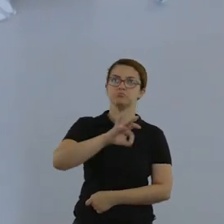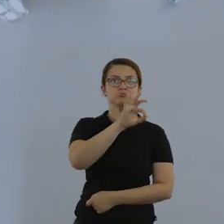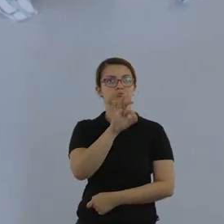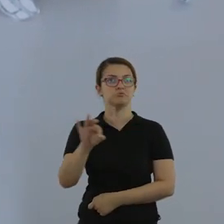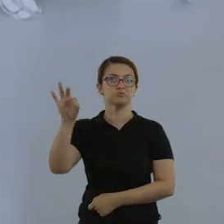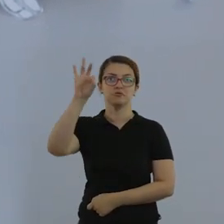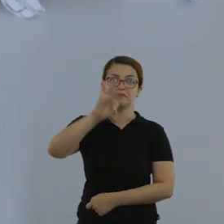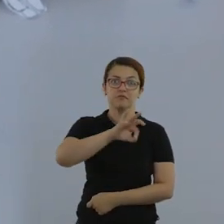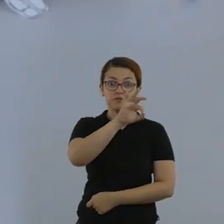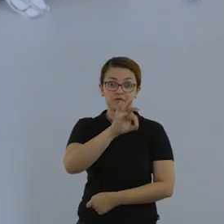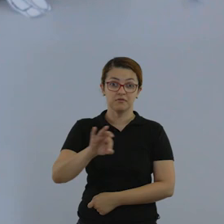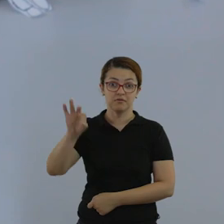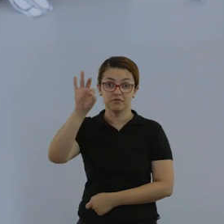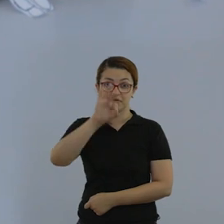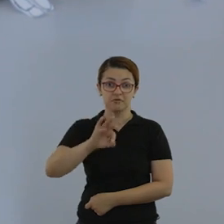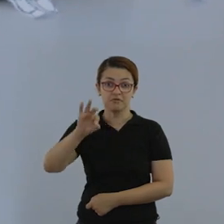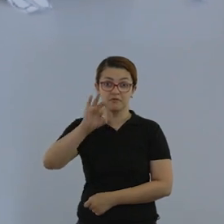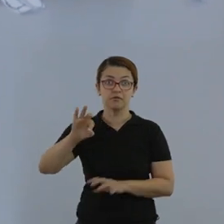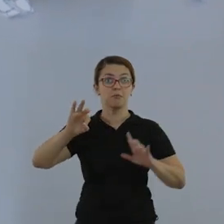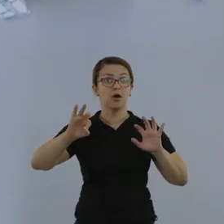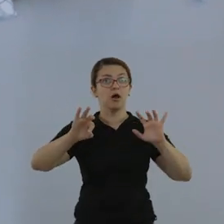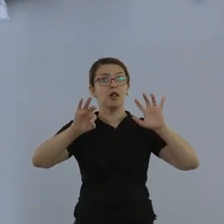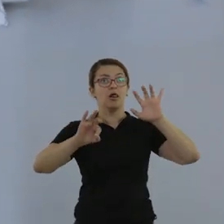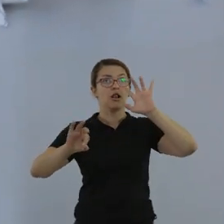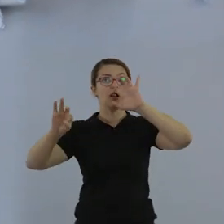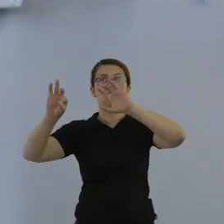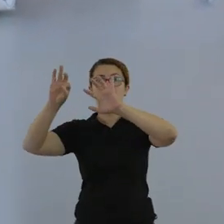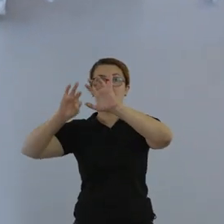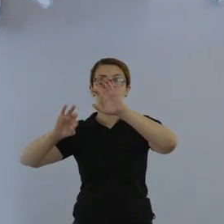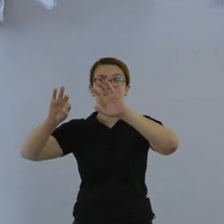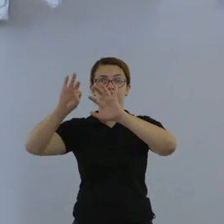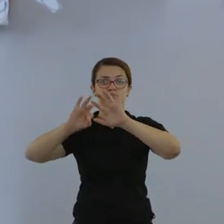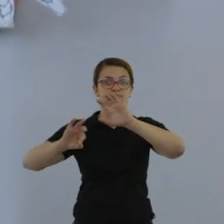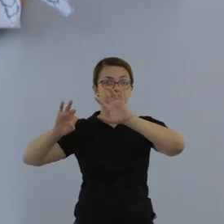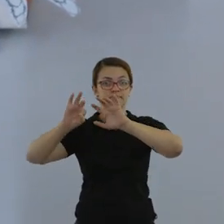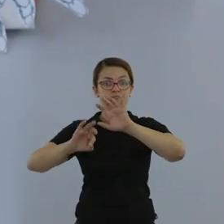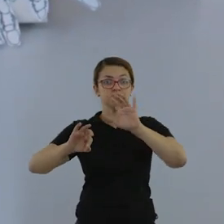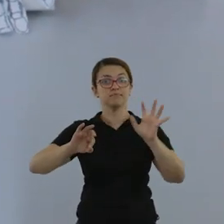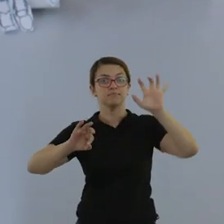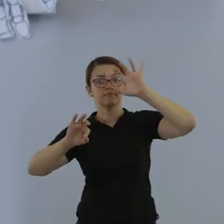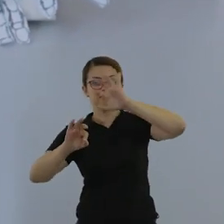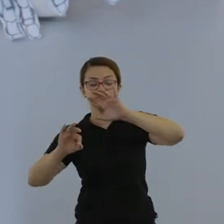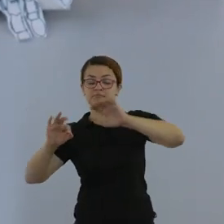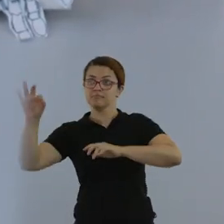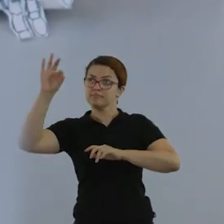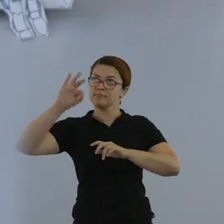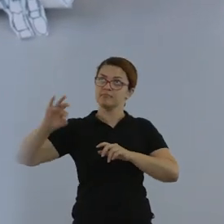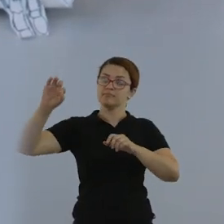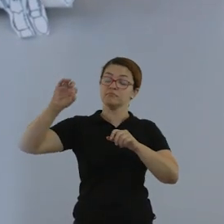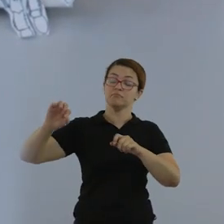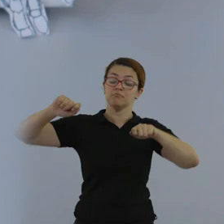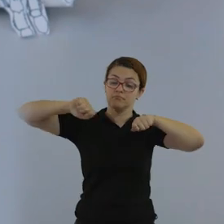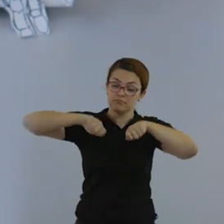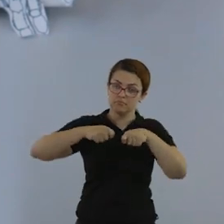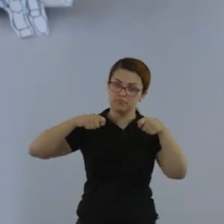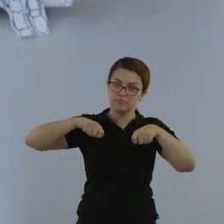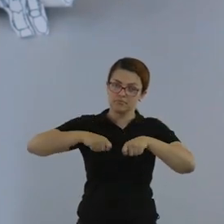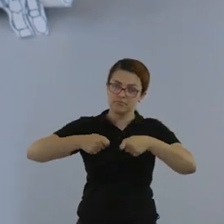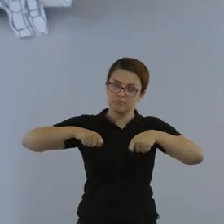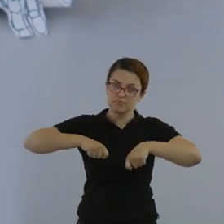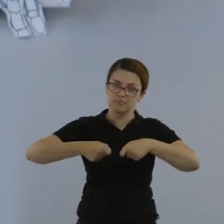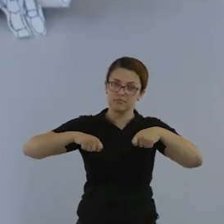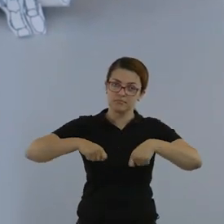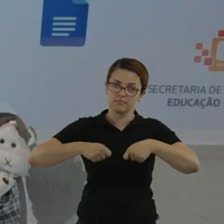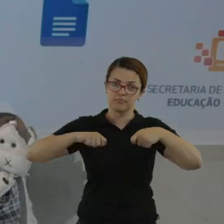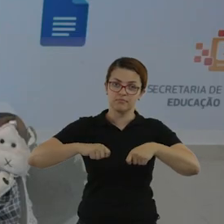velha, a velha